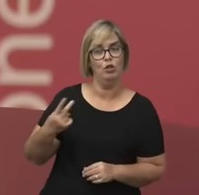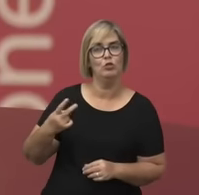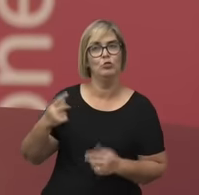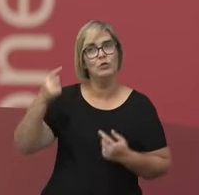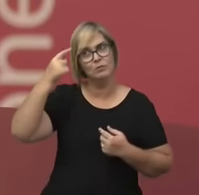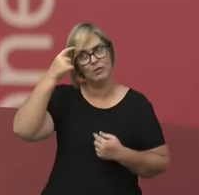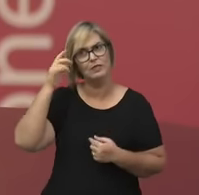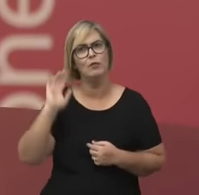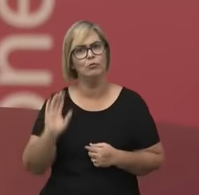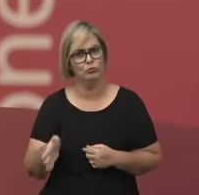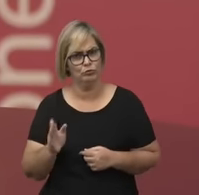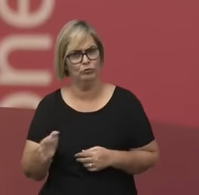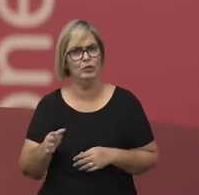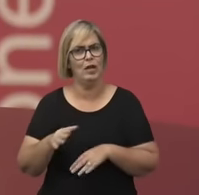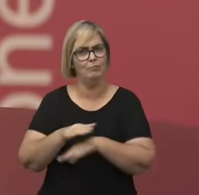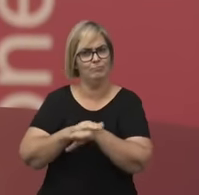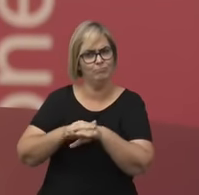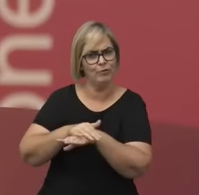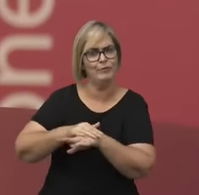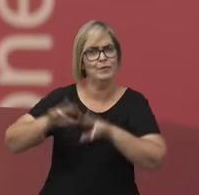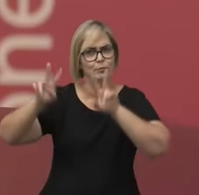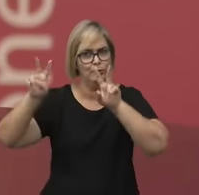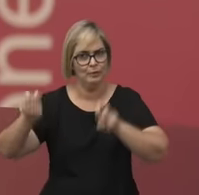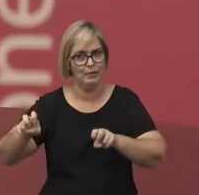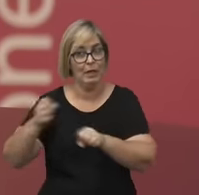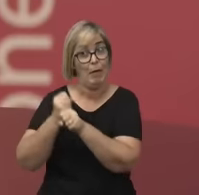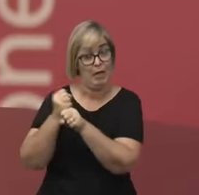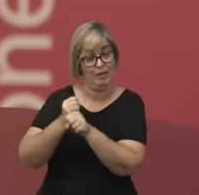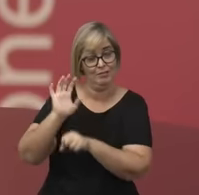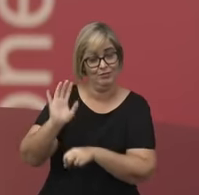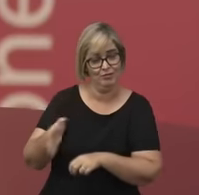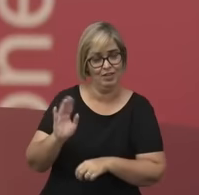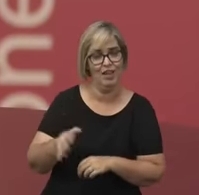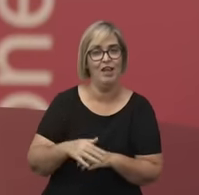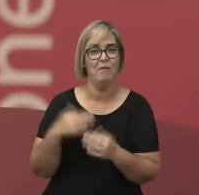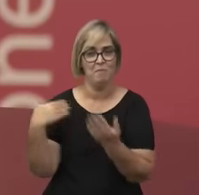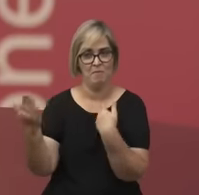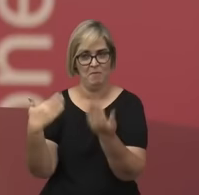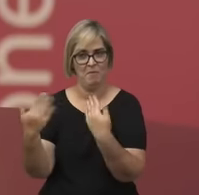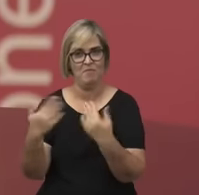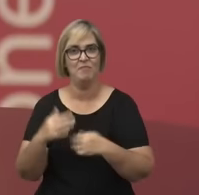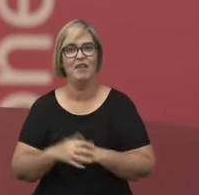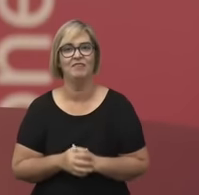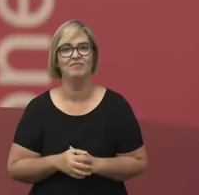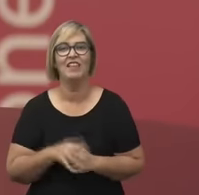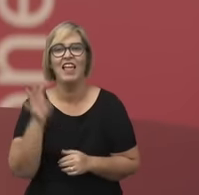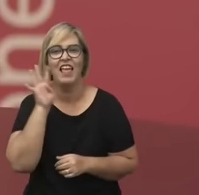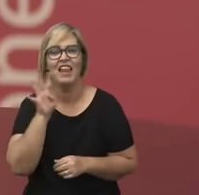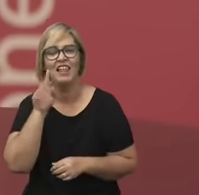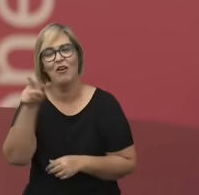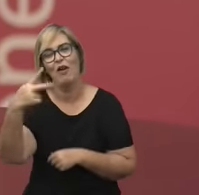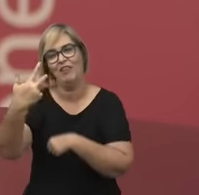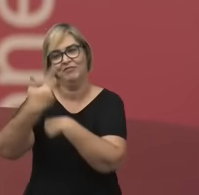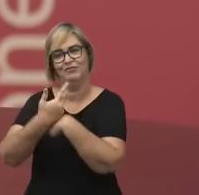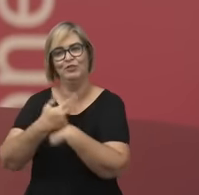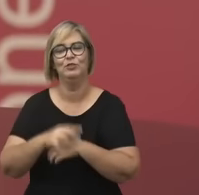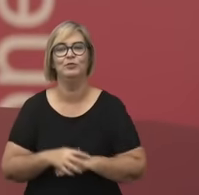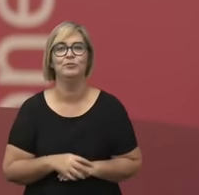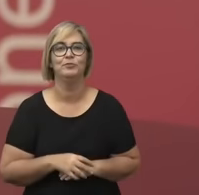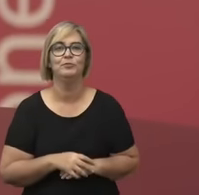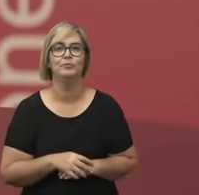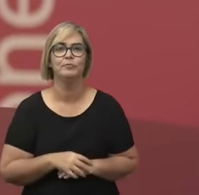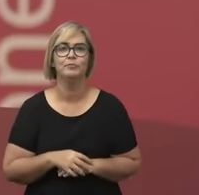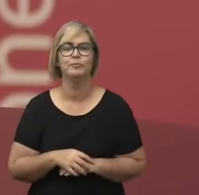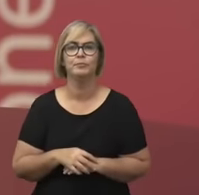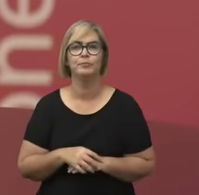questões já há muitos anos, é muito bacana ouvir ela aqui por vídeo. E, assim,